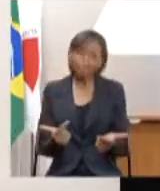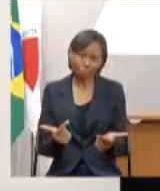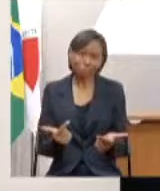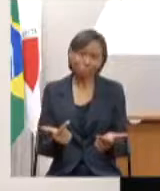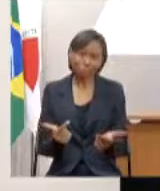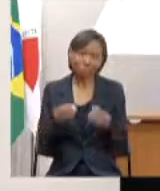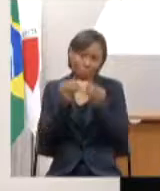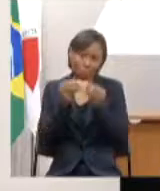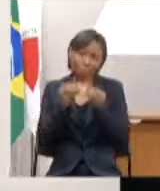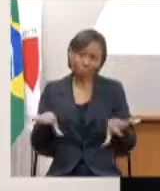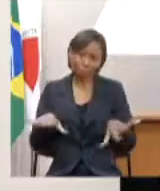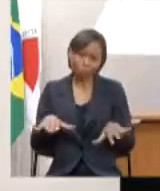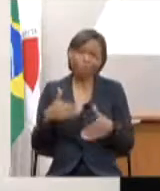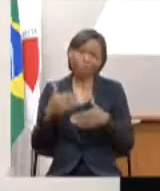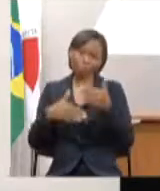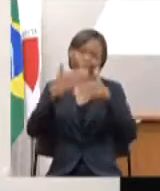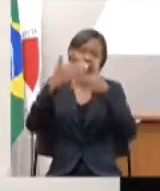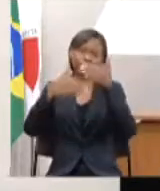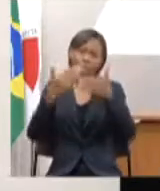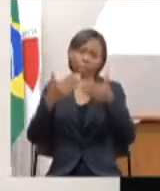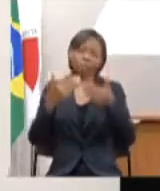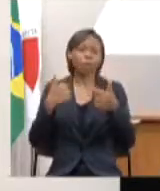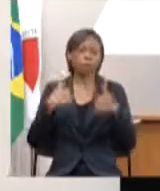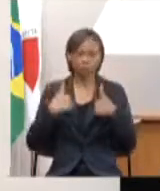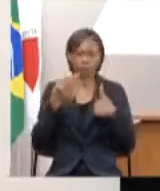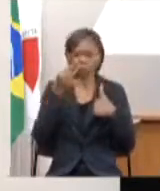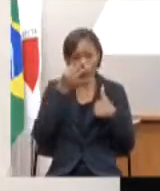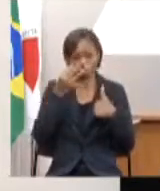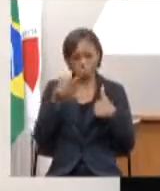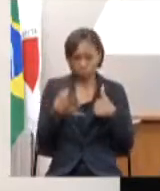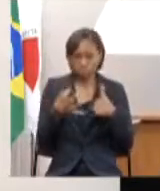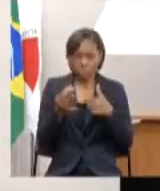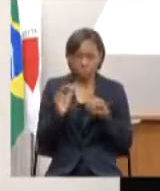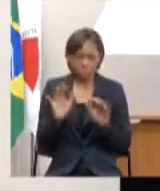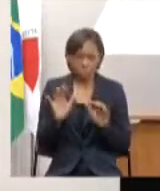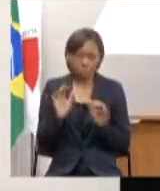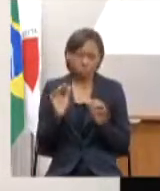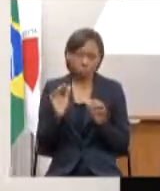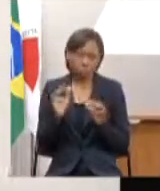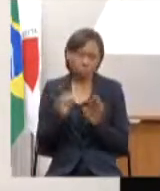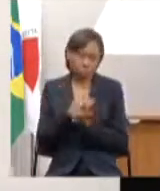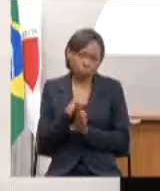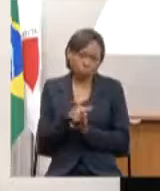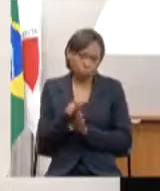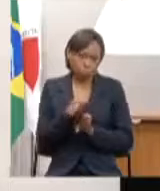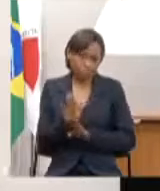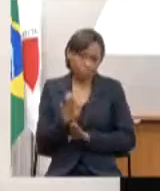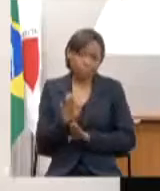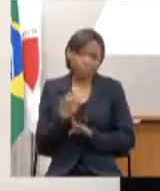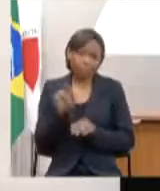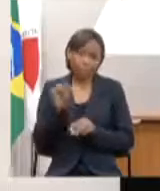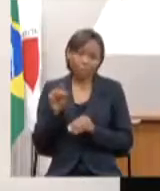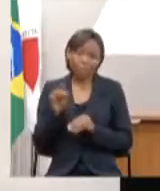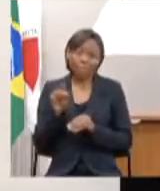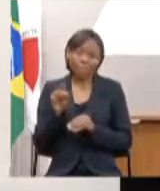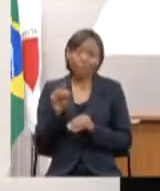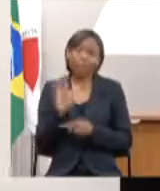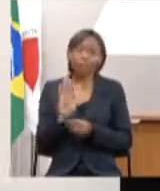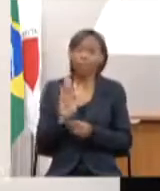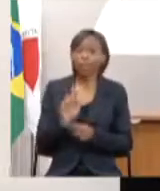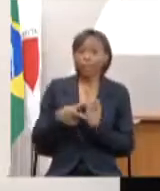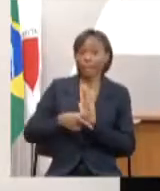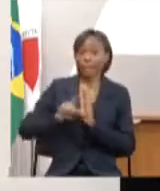processo. Então, eu queria fazer essa observação para reiterar aí a cobrança feita pelo deputado